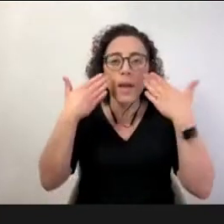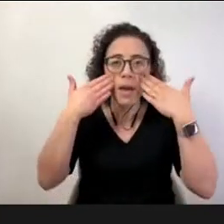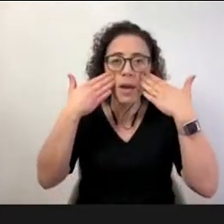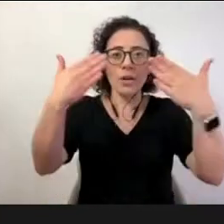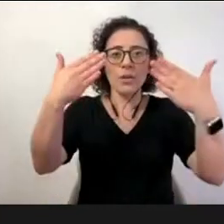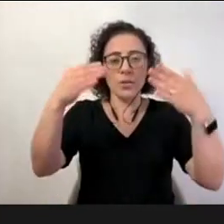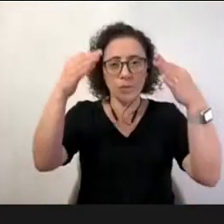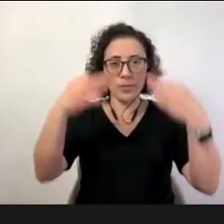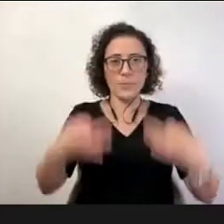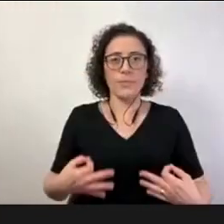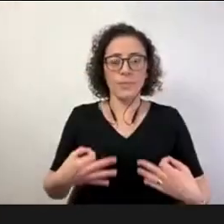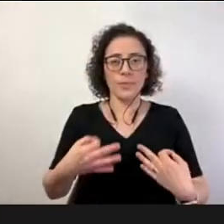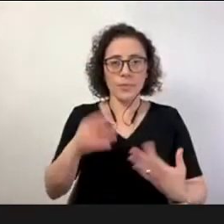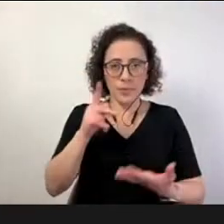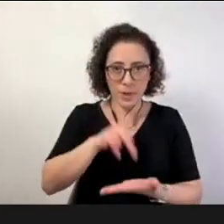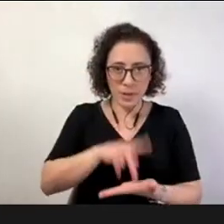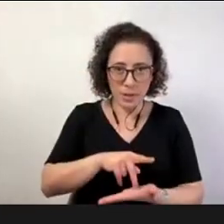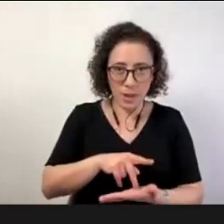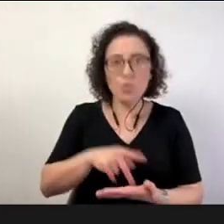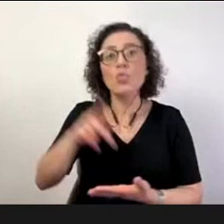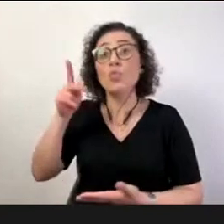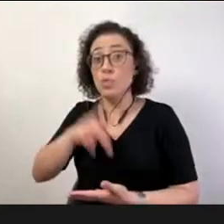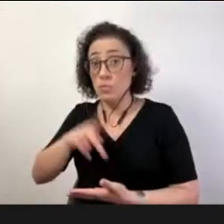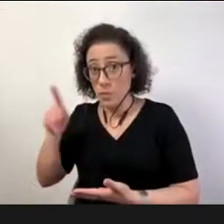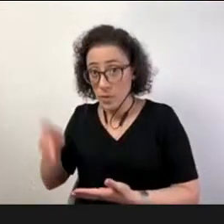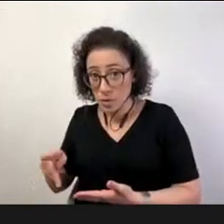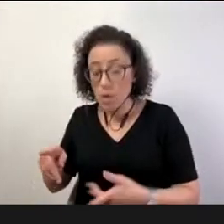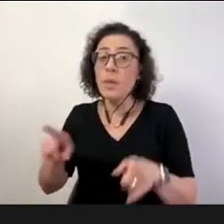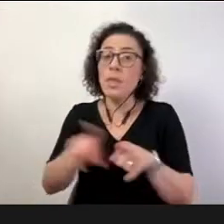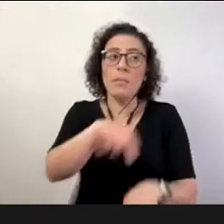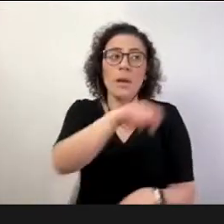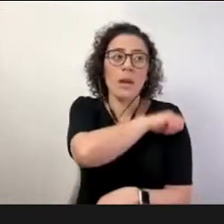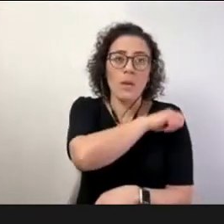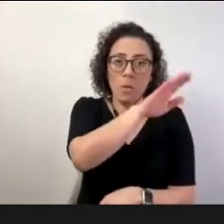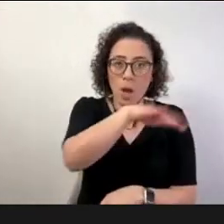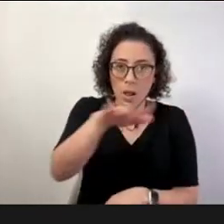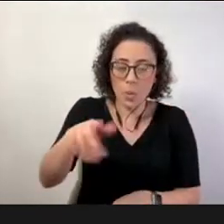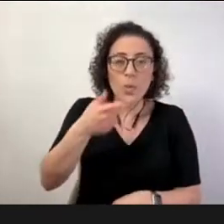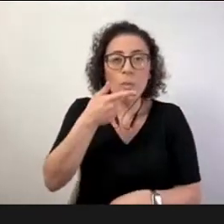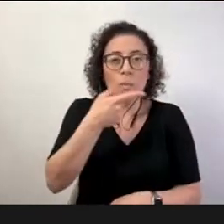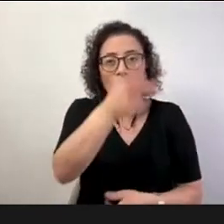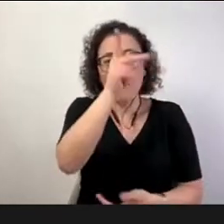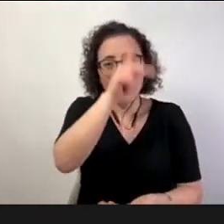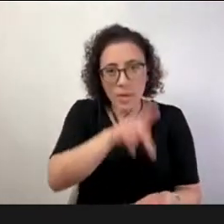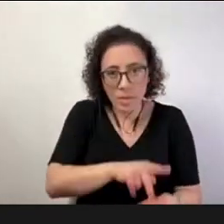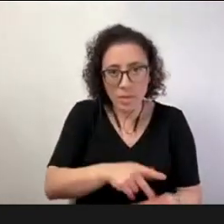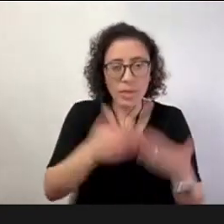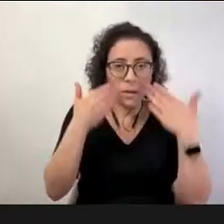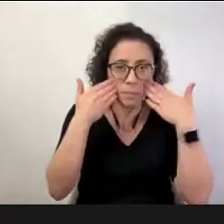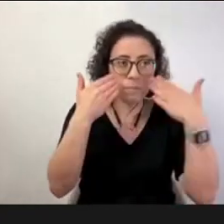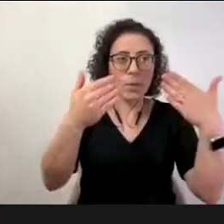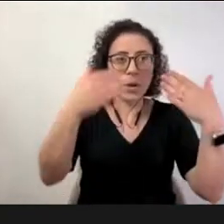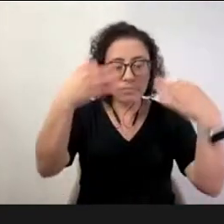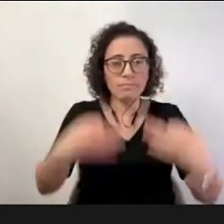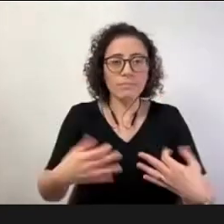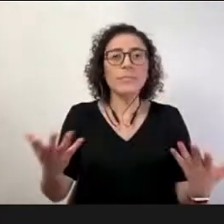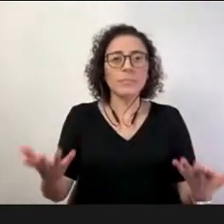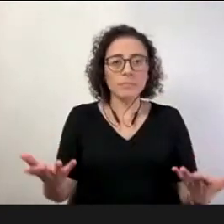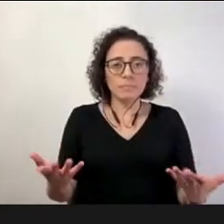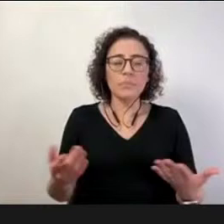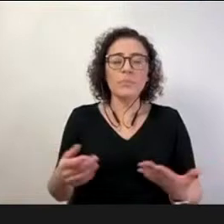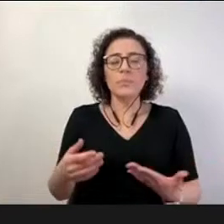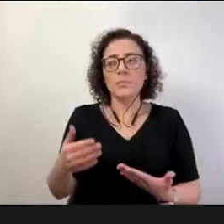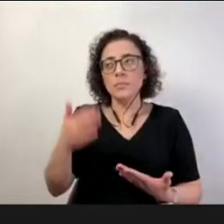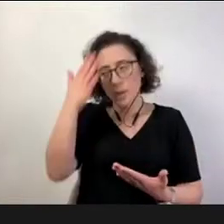alunos inclusive porque também foi muito importante e é muito importante manter lógico que quem tá ali no dia a dia com os alunos são os professores mas